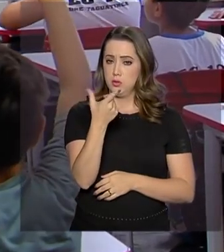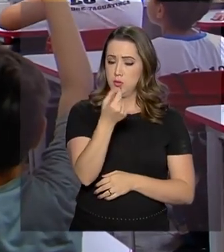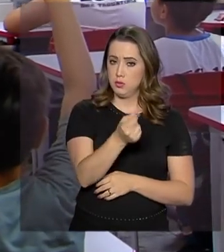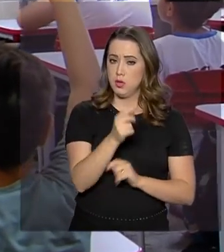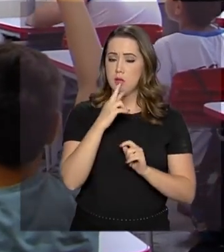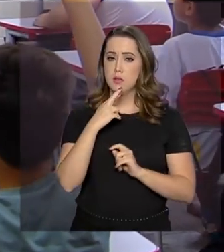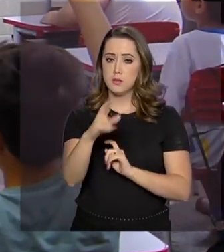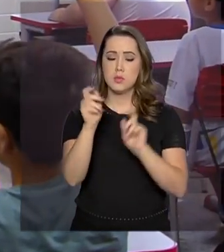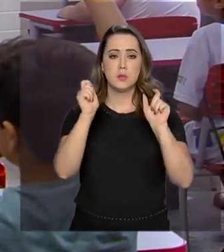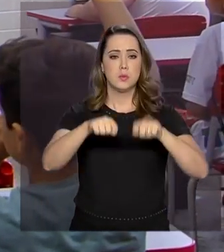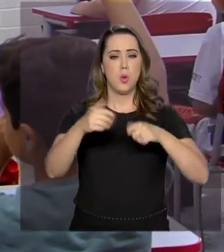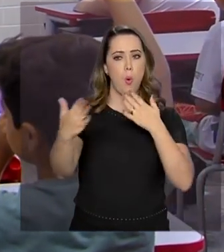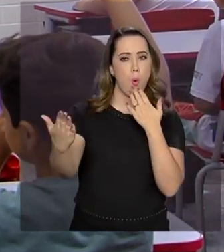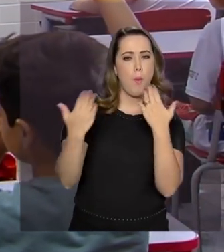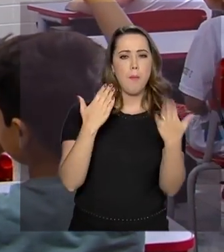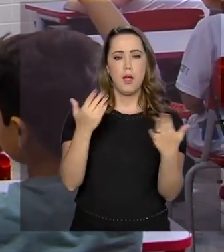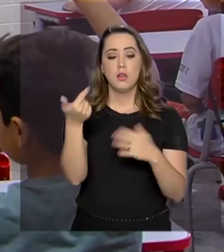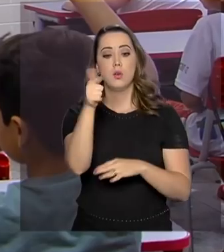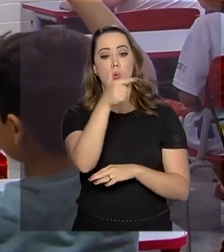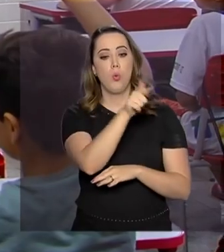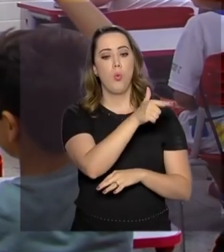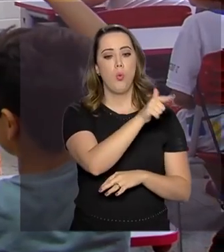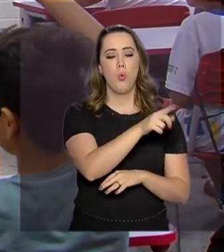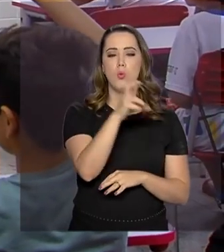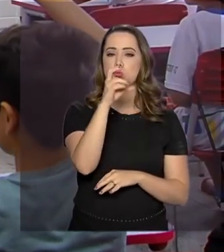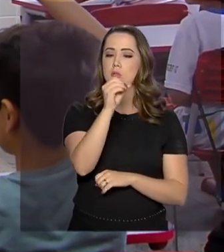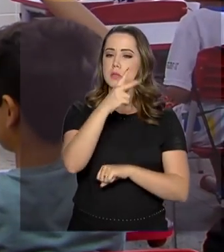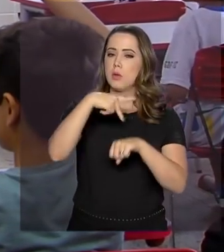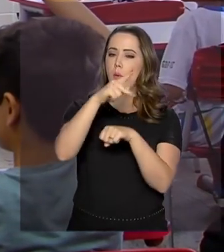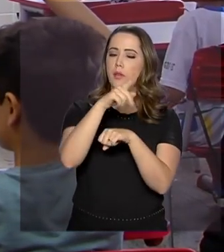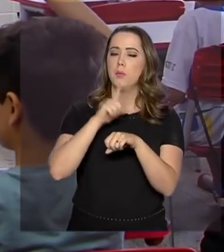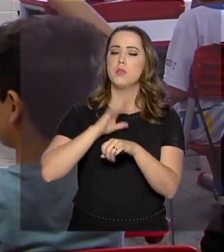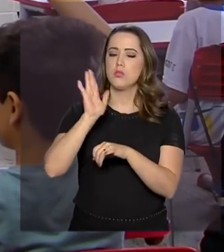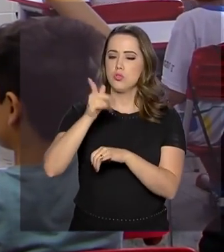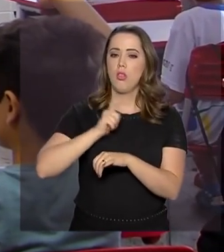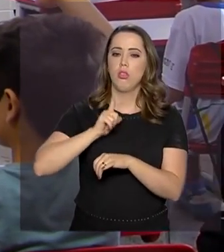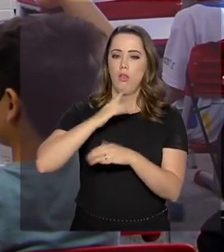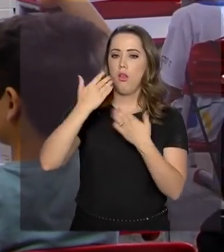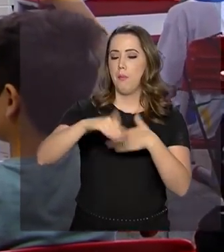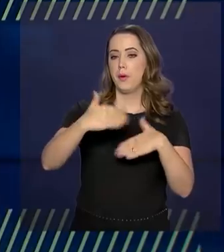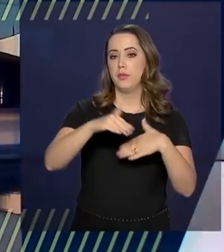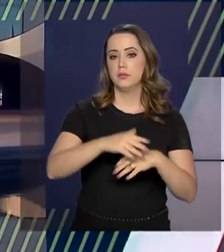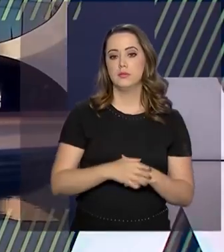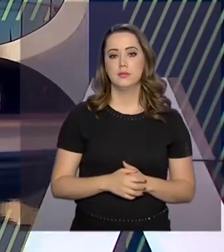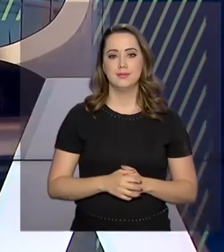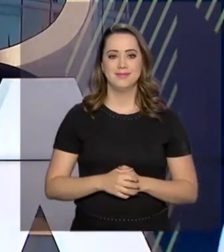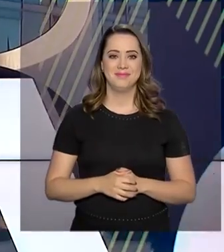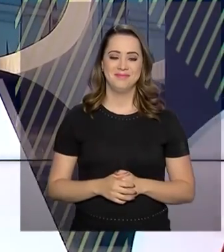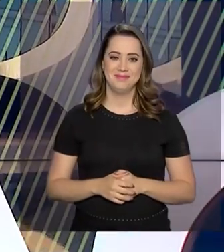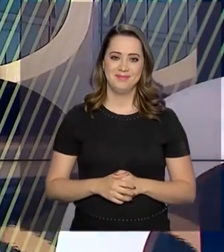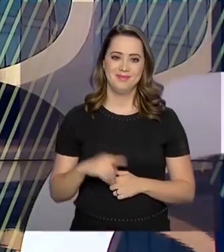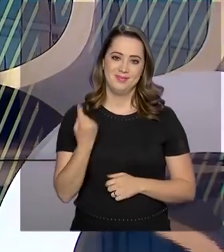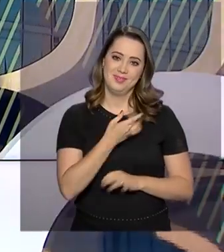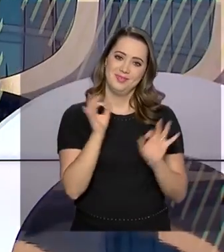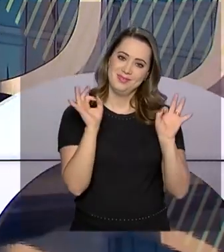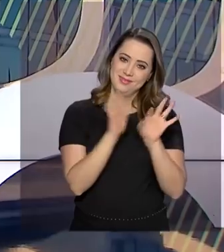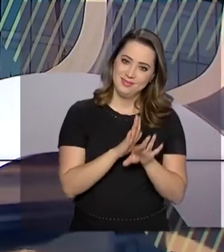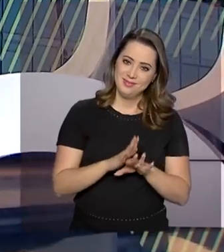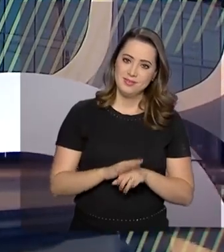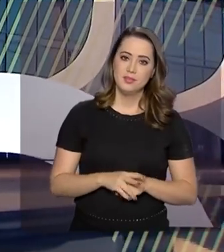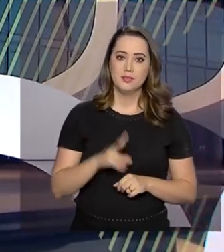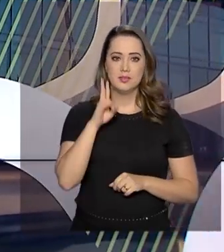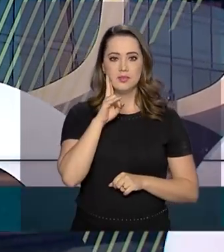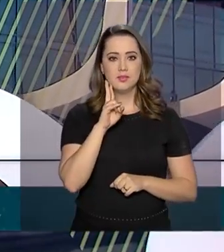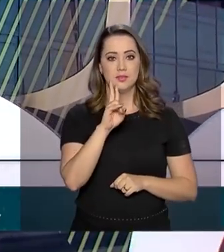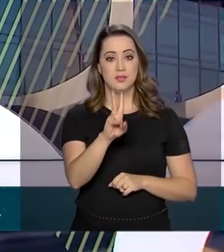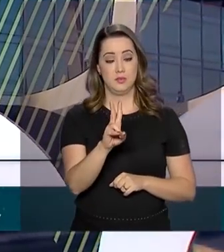vão permitir uma comparação com outros 50 países que já aplicam a prova. O governo agora fica por